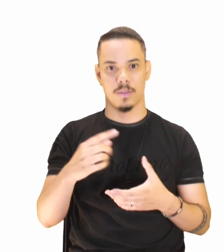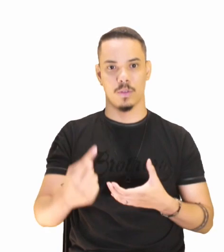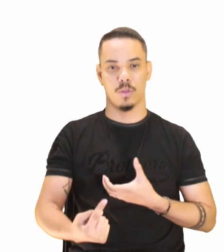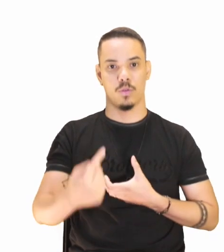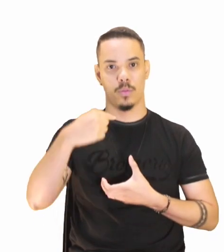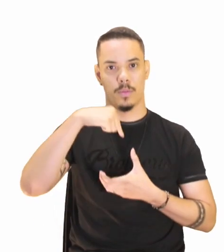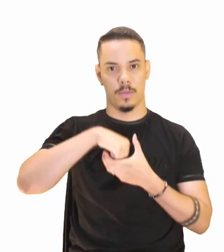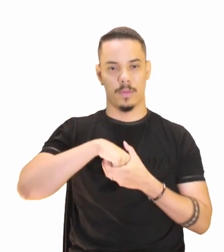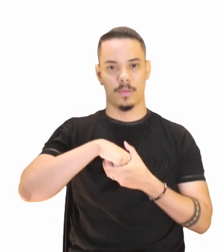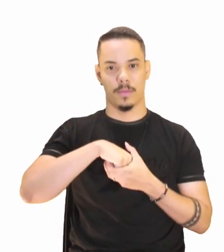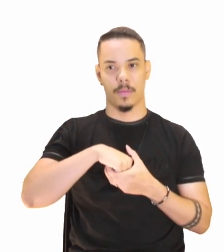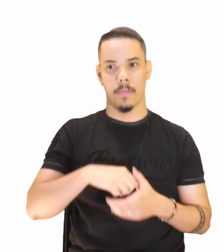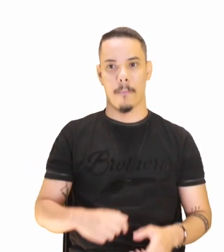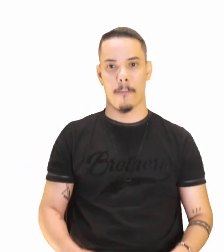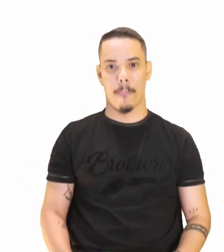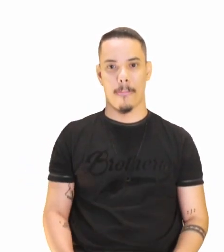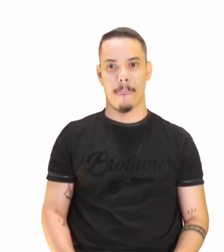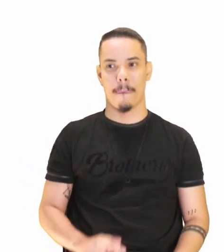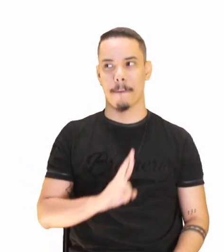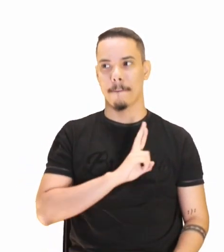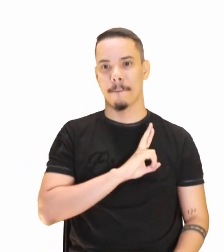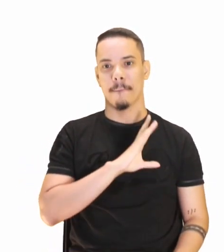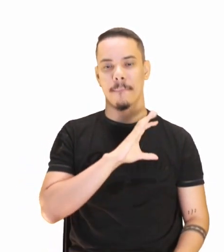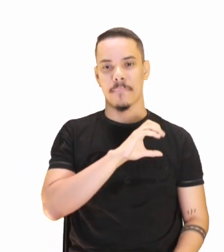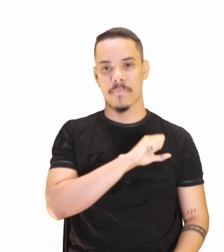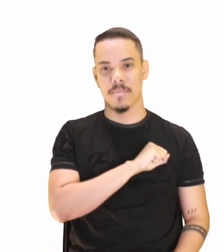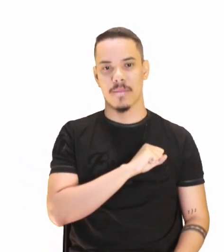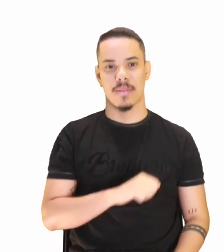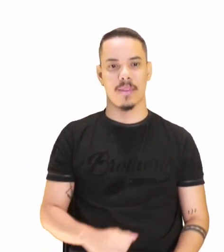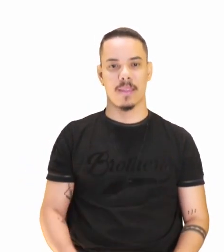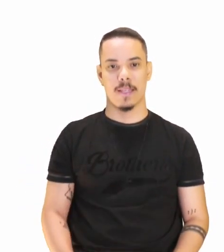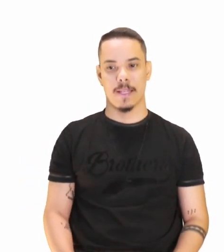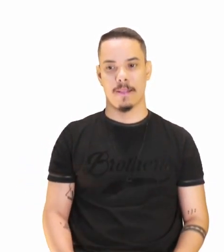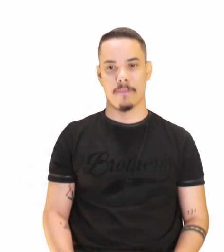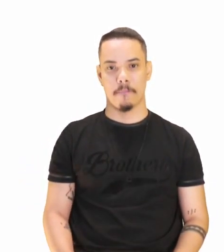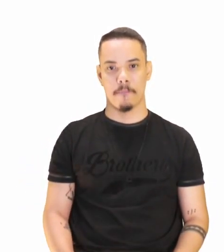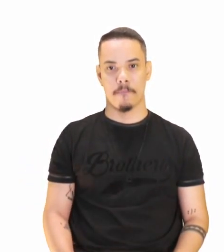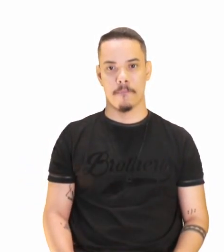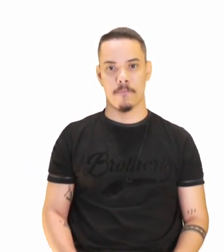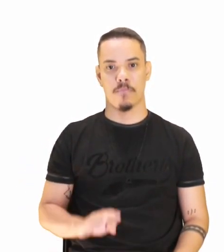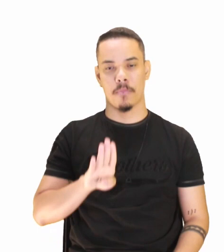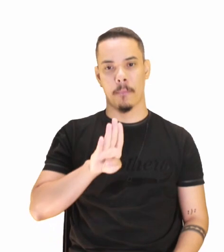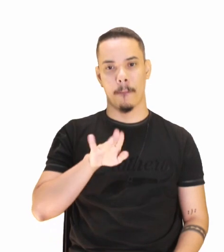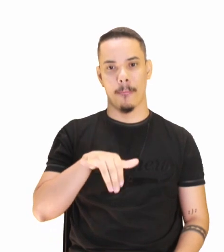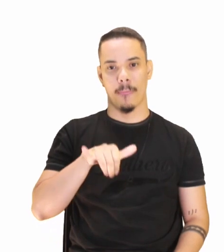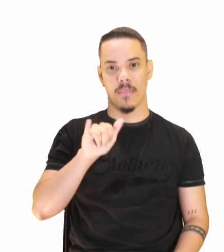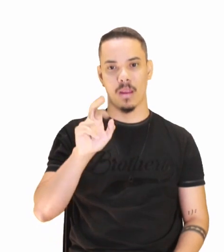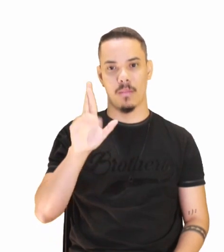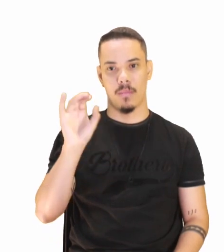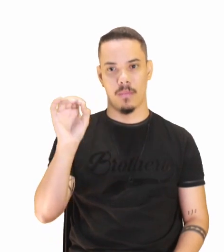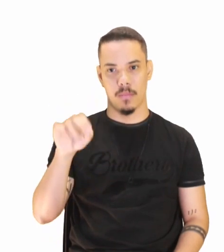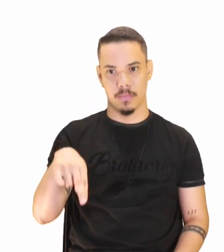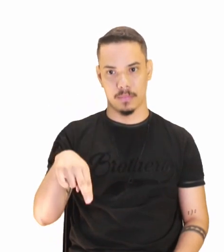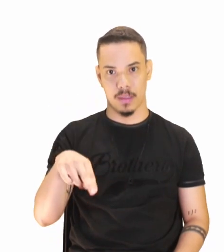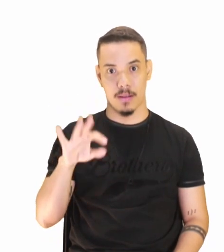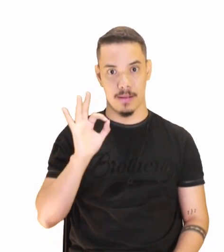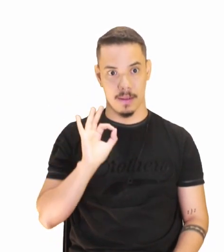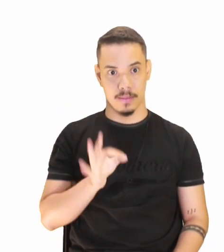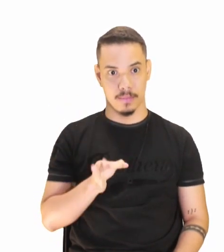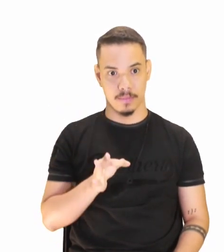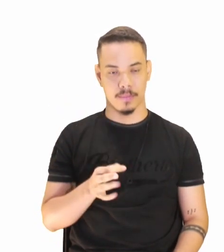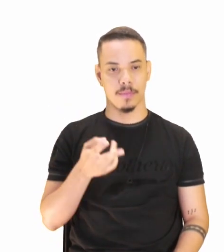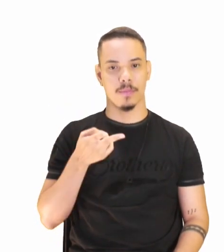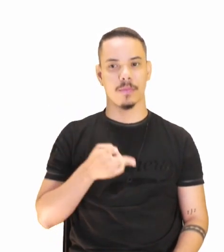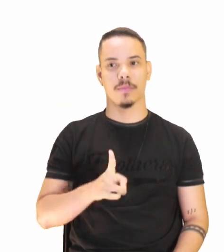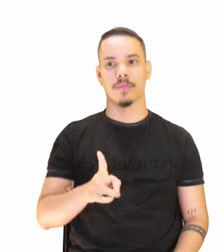Subjetivismo, tá? Romantismo, subjetivismo e bairro, tá certo? Beleza, então aí